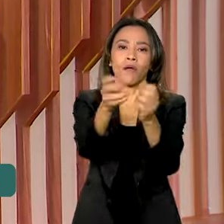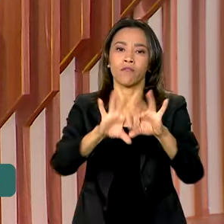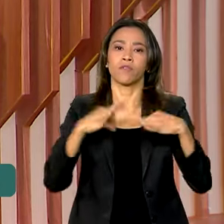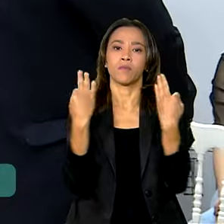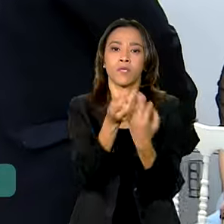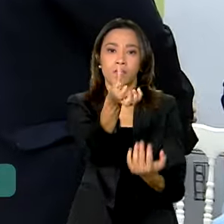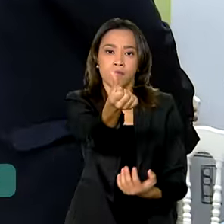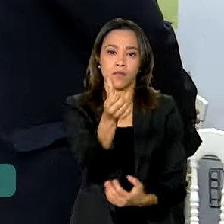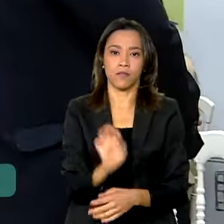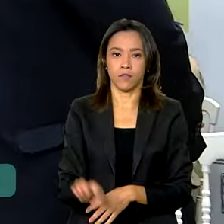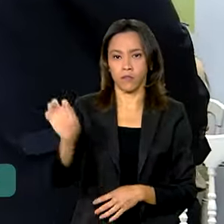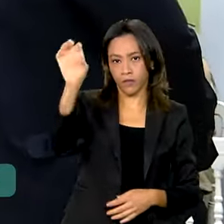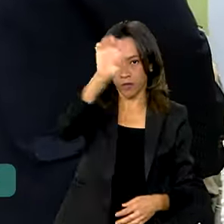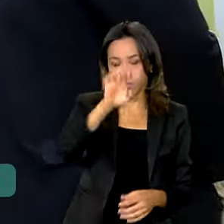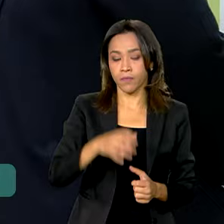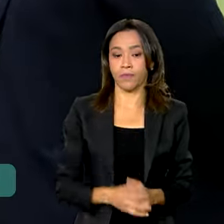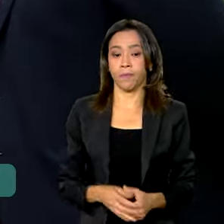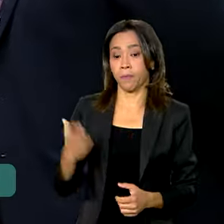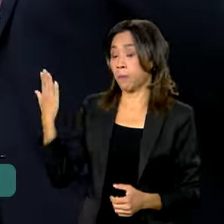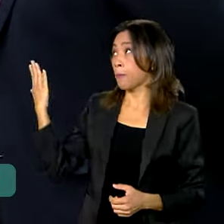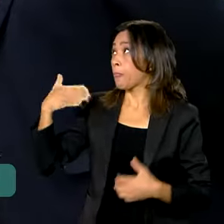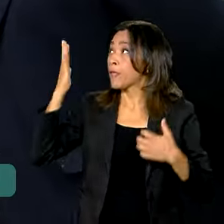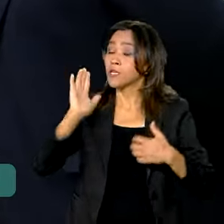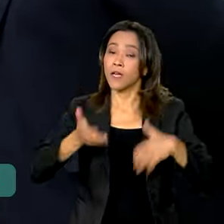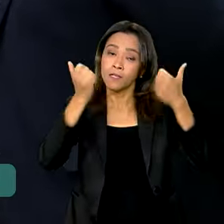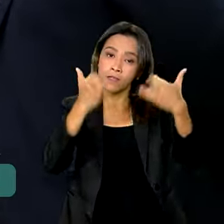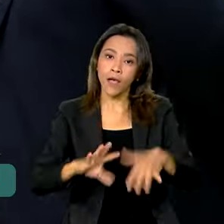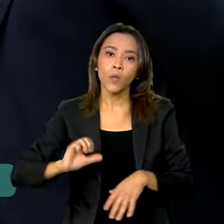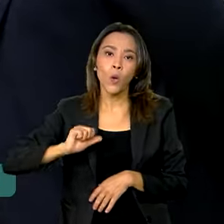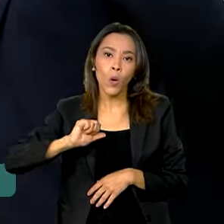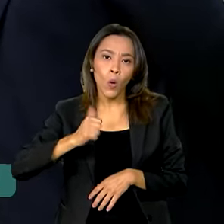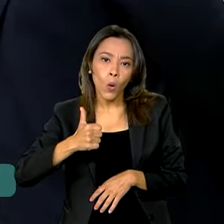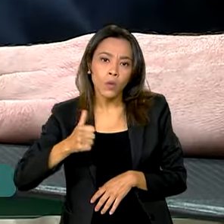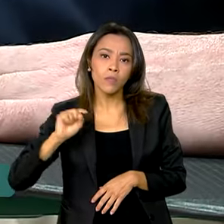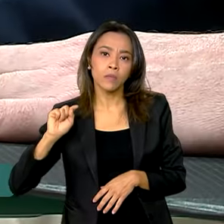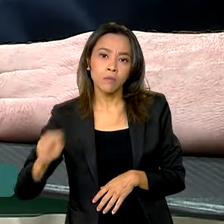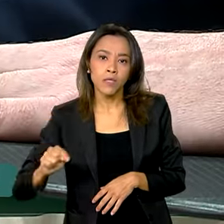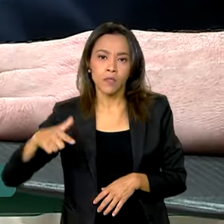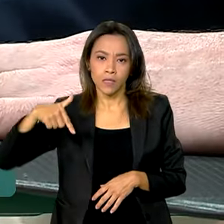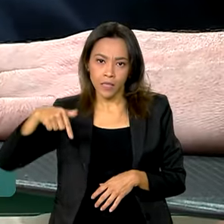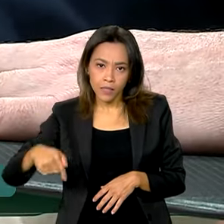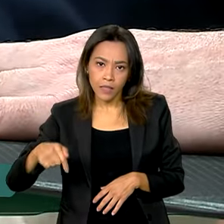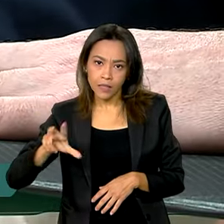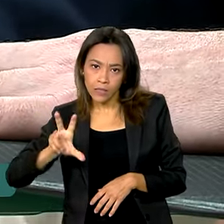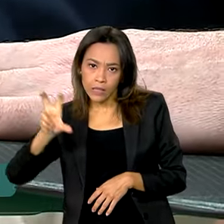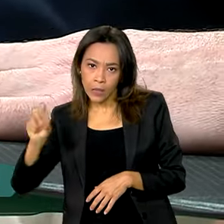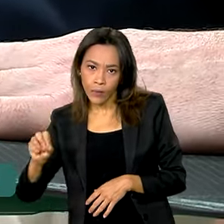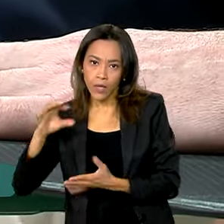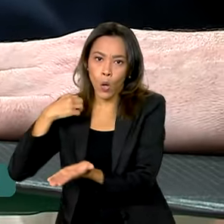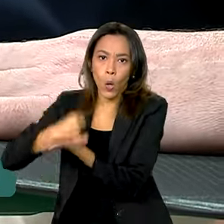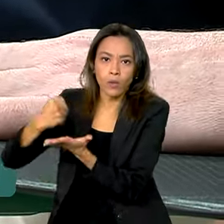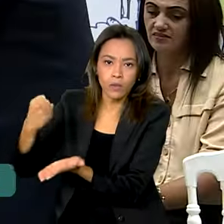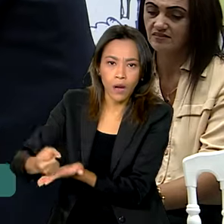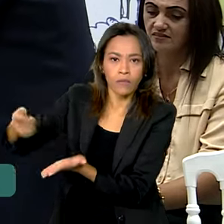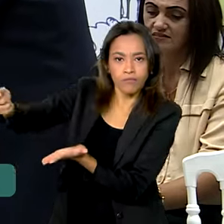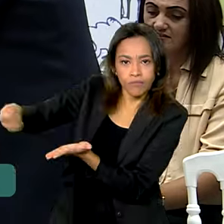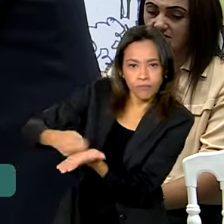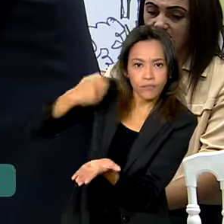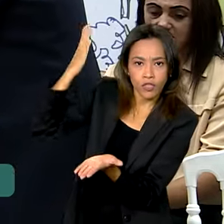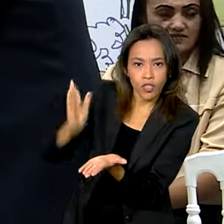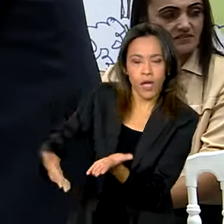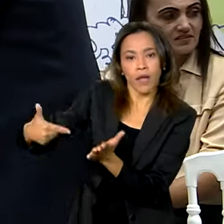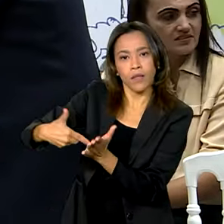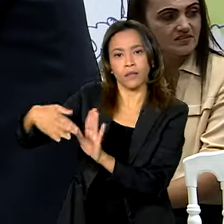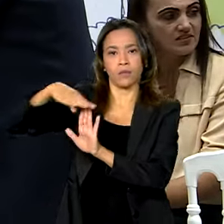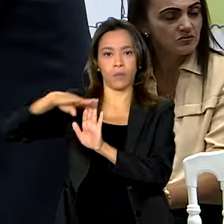estados. Foram assinados 11.750 contratos do programa Periferia Viva.